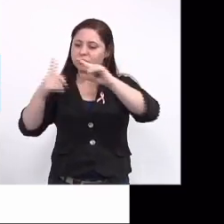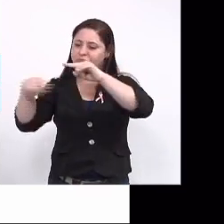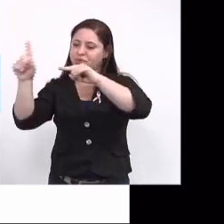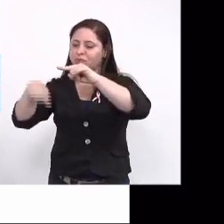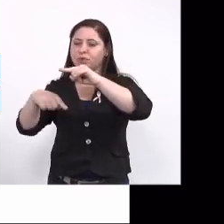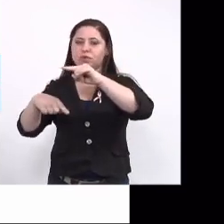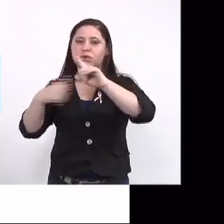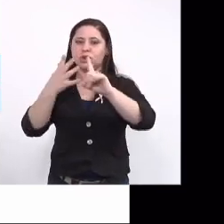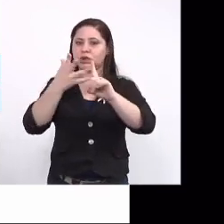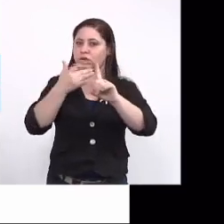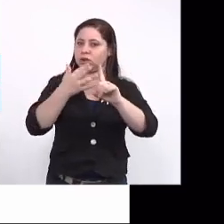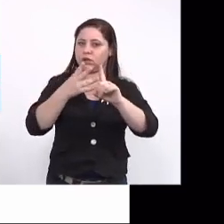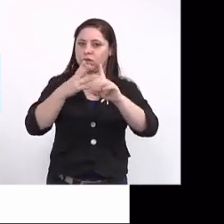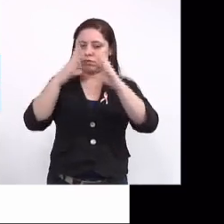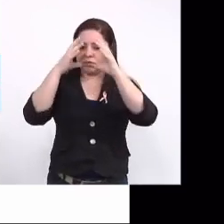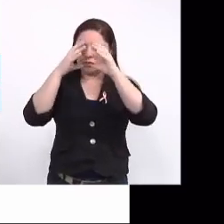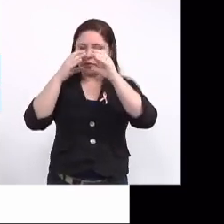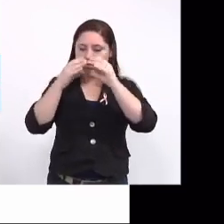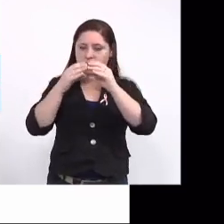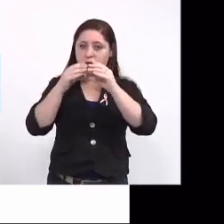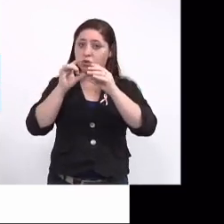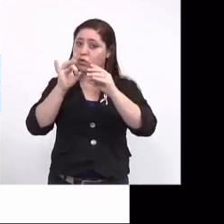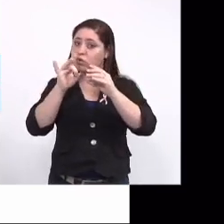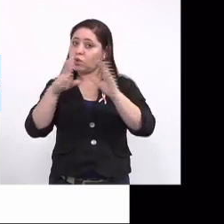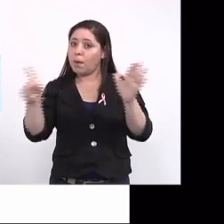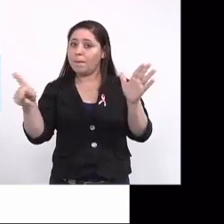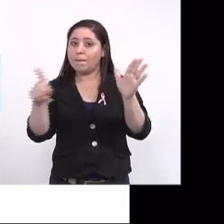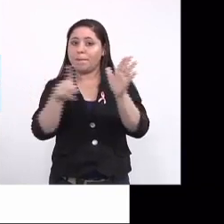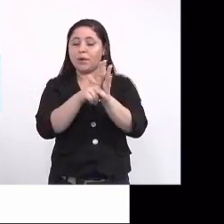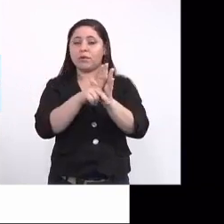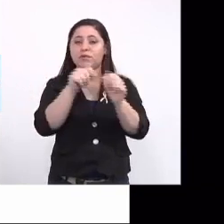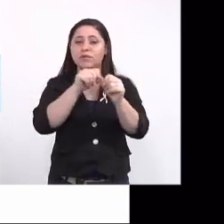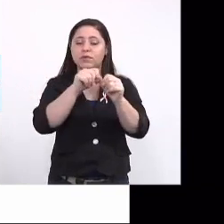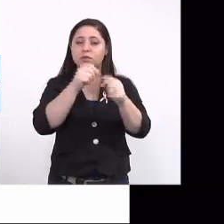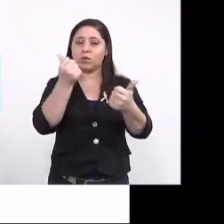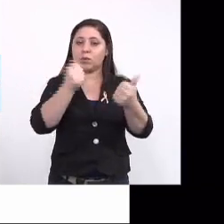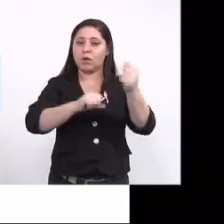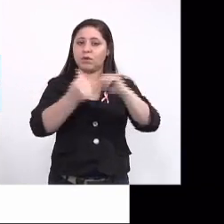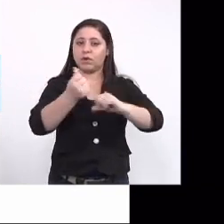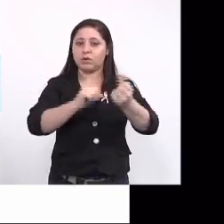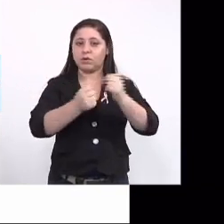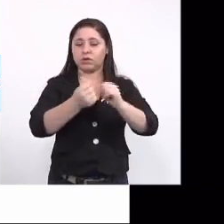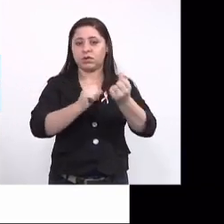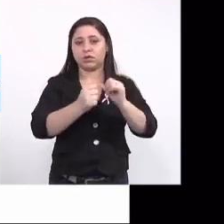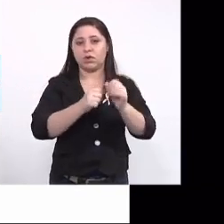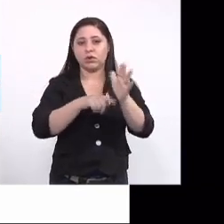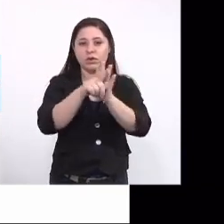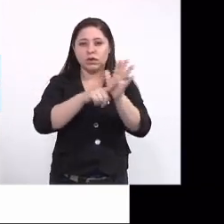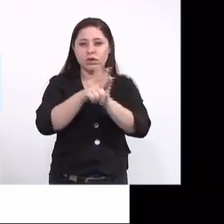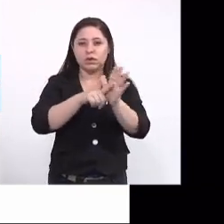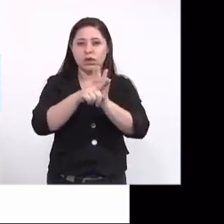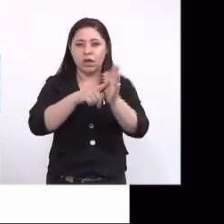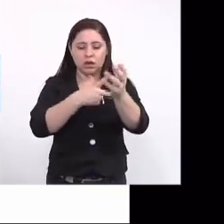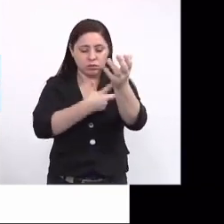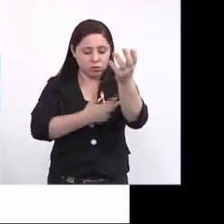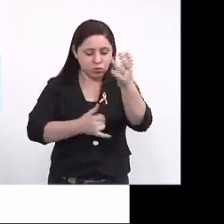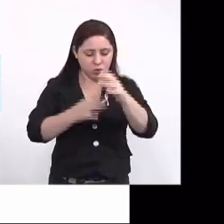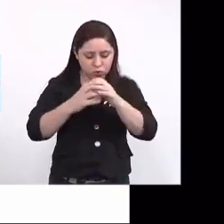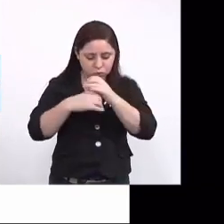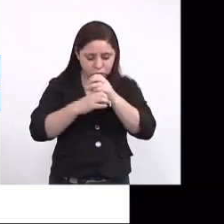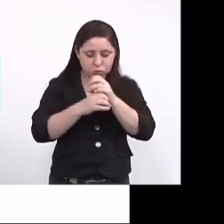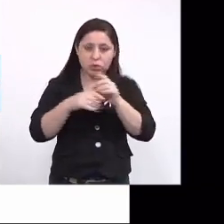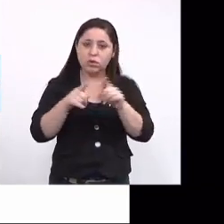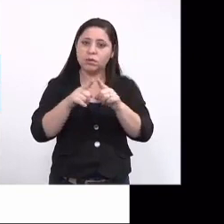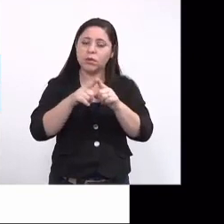congênita. Restando os casos de síndrome congênita, a gente fez uma avaliação ainda de exames laboratoriais, exames de imagem,